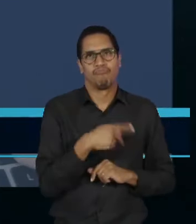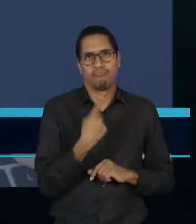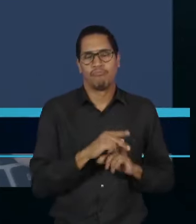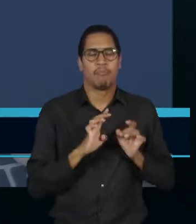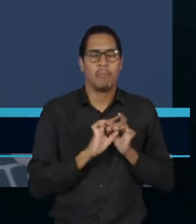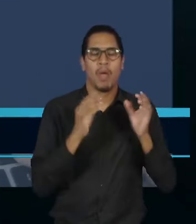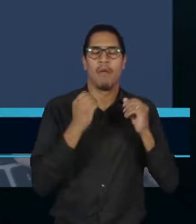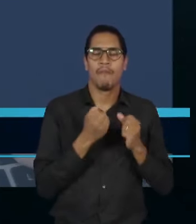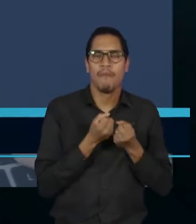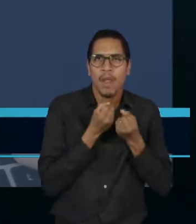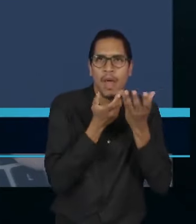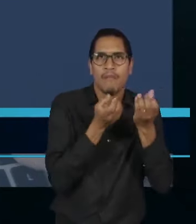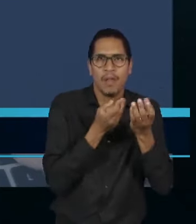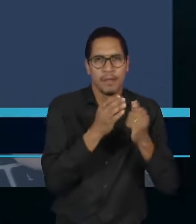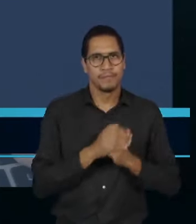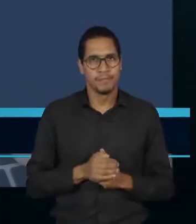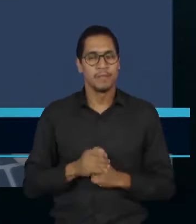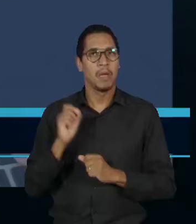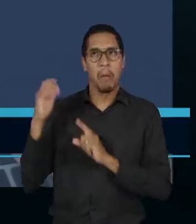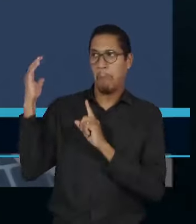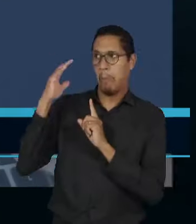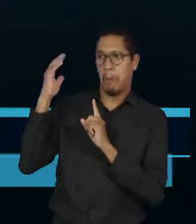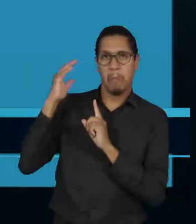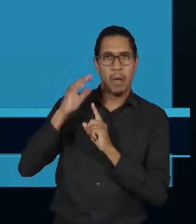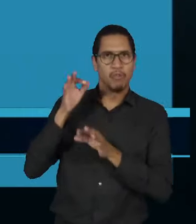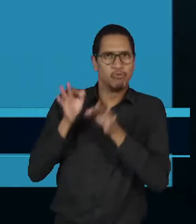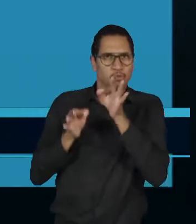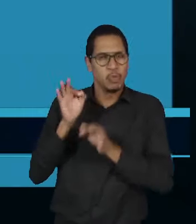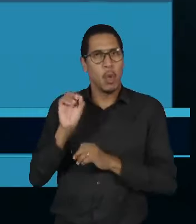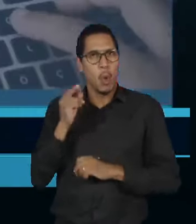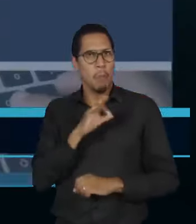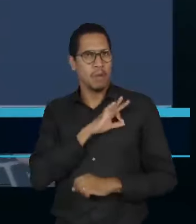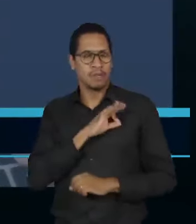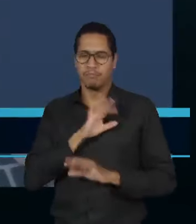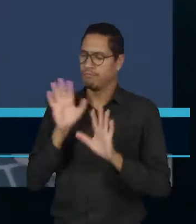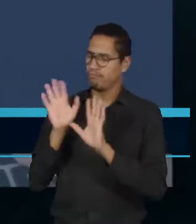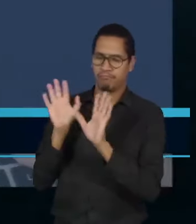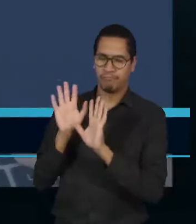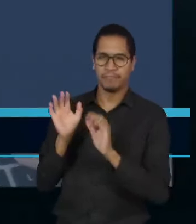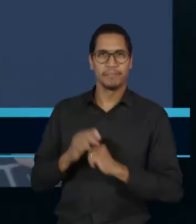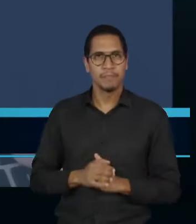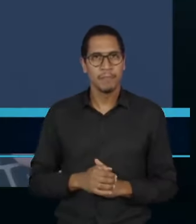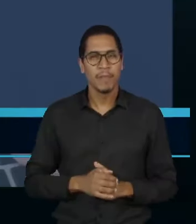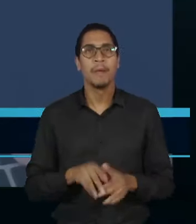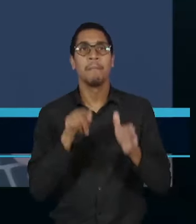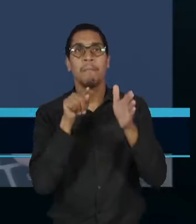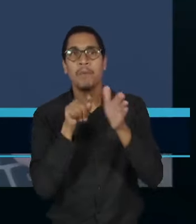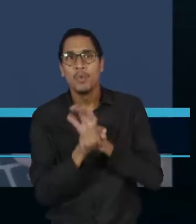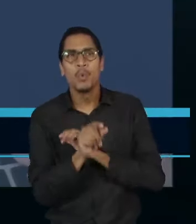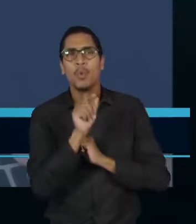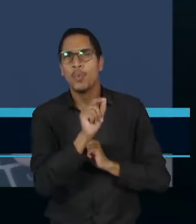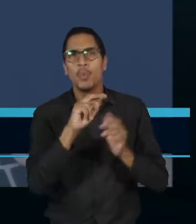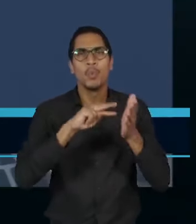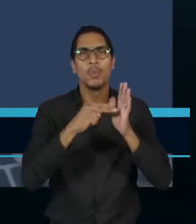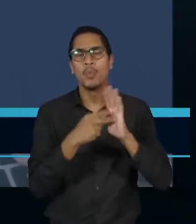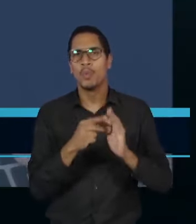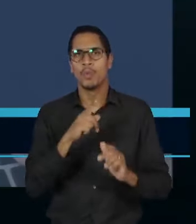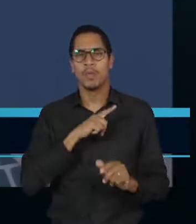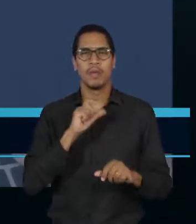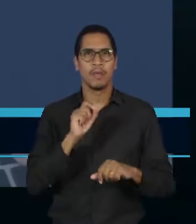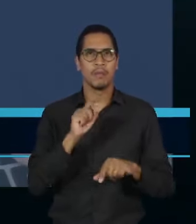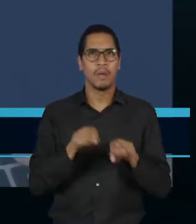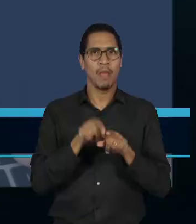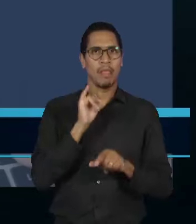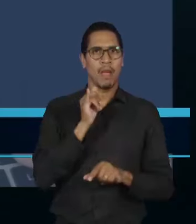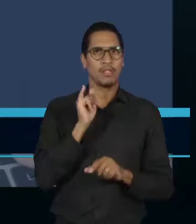não ter havido pressão do judiciário ou da polícia. O Tenente-Coronel também foi questionado sobre o que quis dizer com narrativa pronta